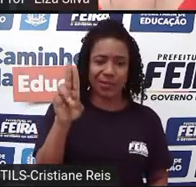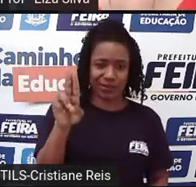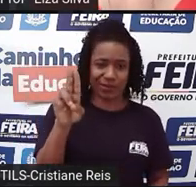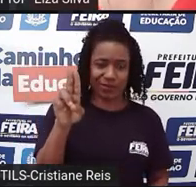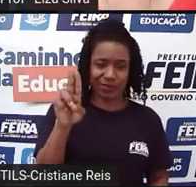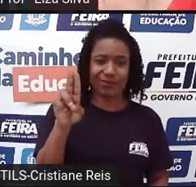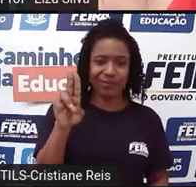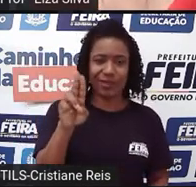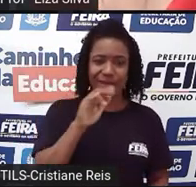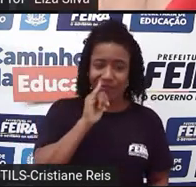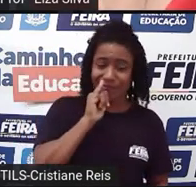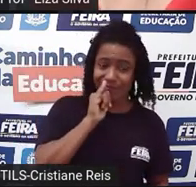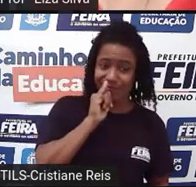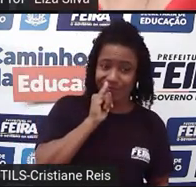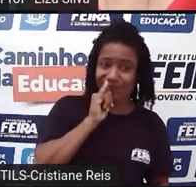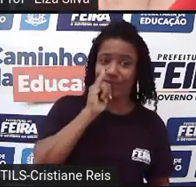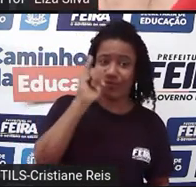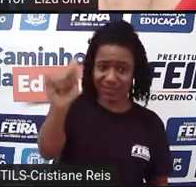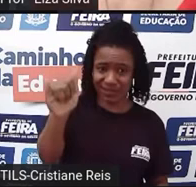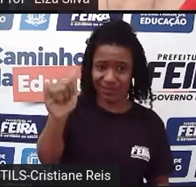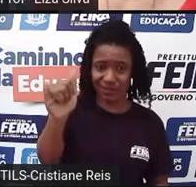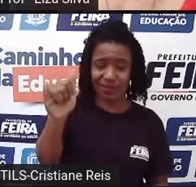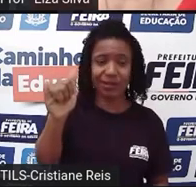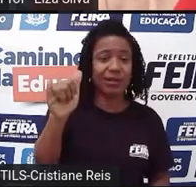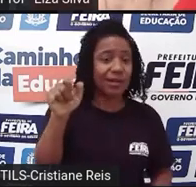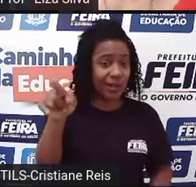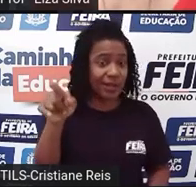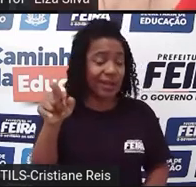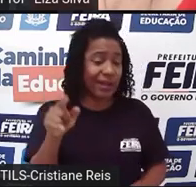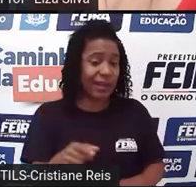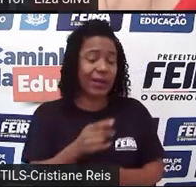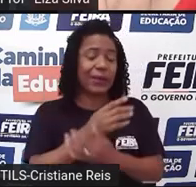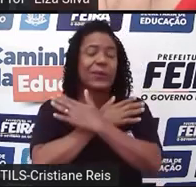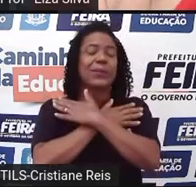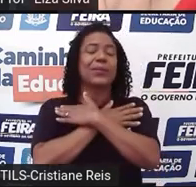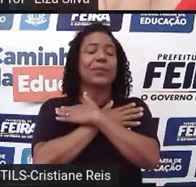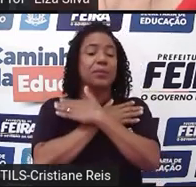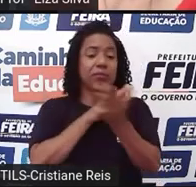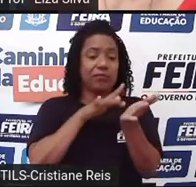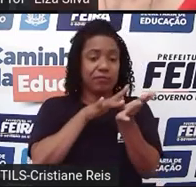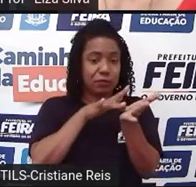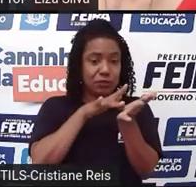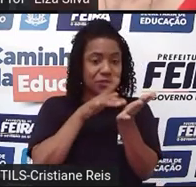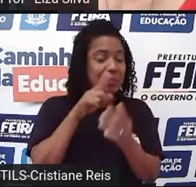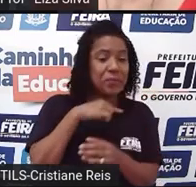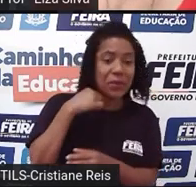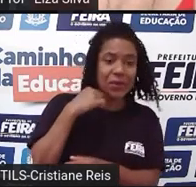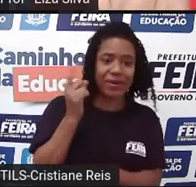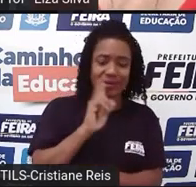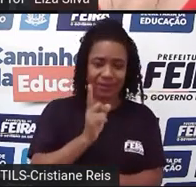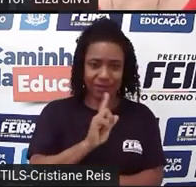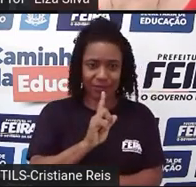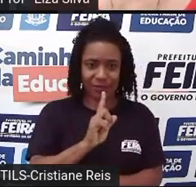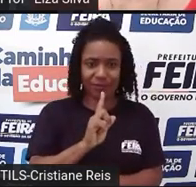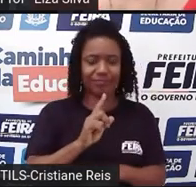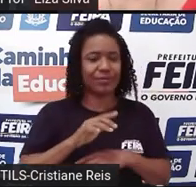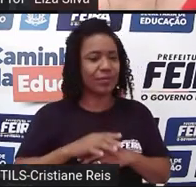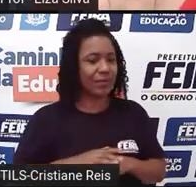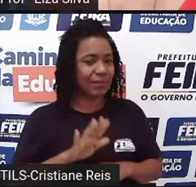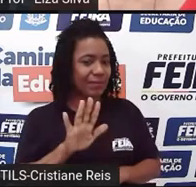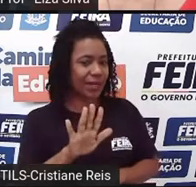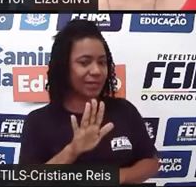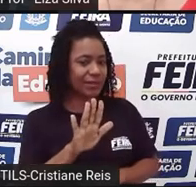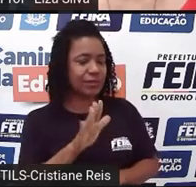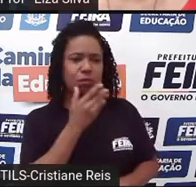que Julieta já está morta. Então, que será, então, que Romeu vai fazer diante de